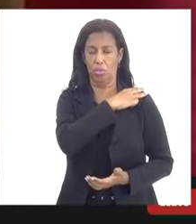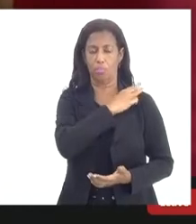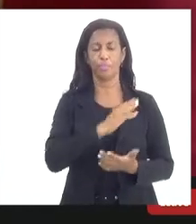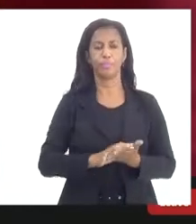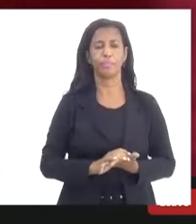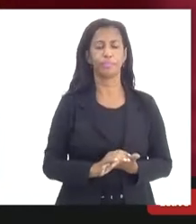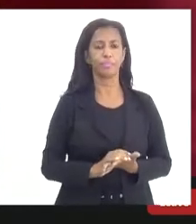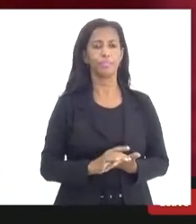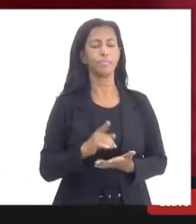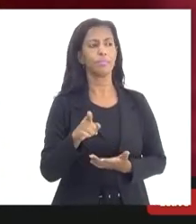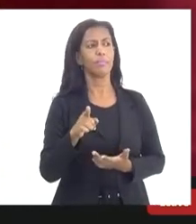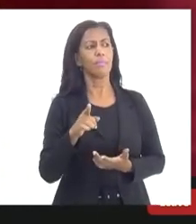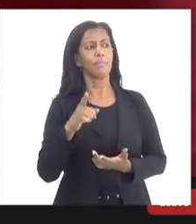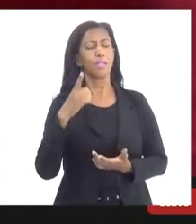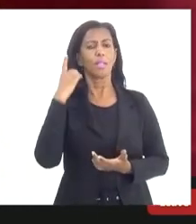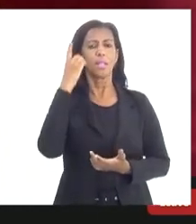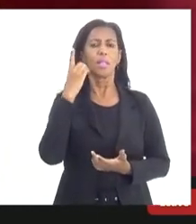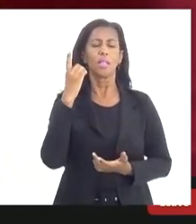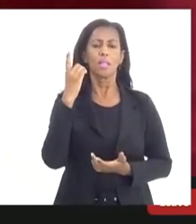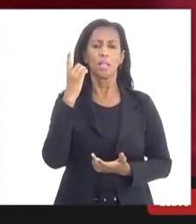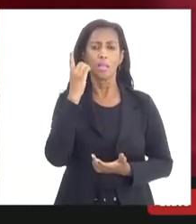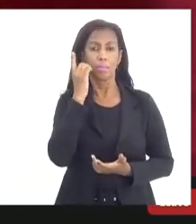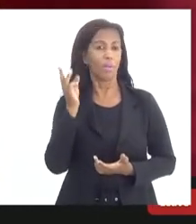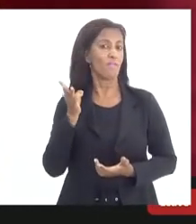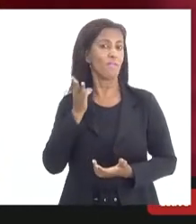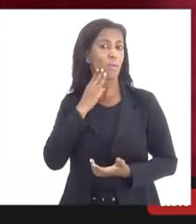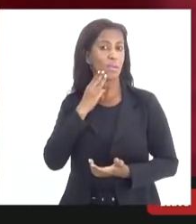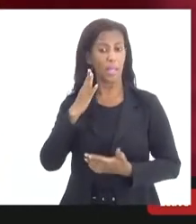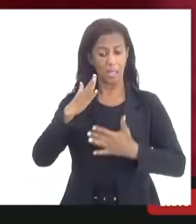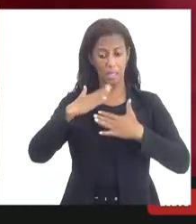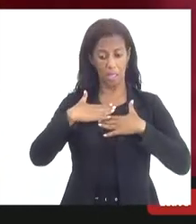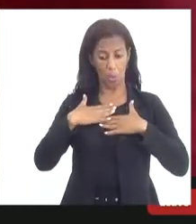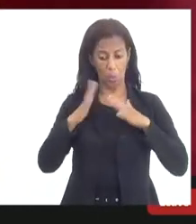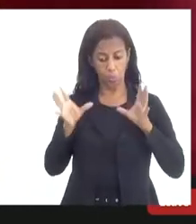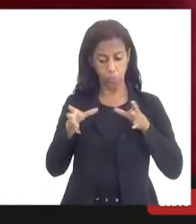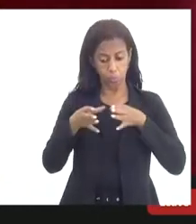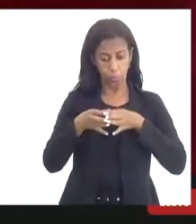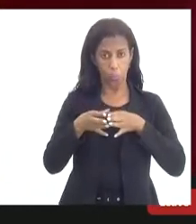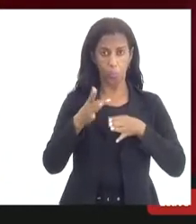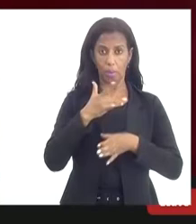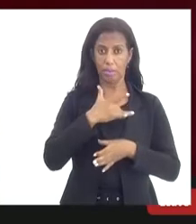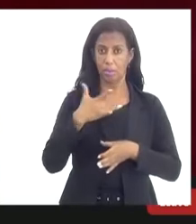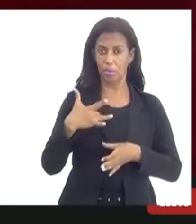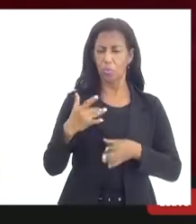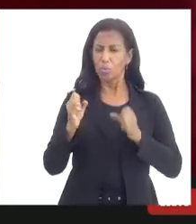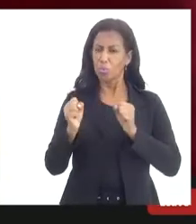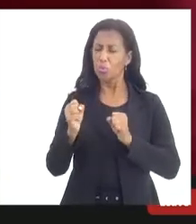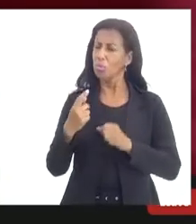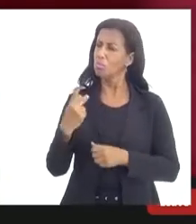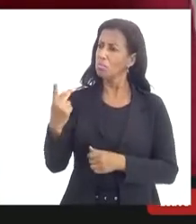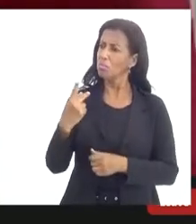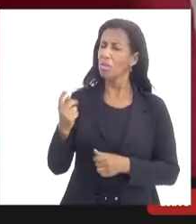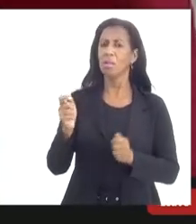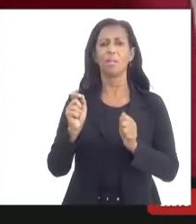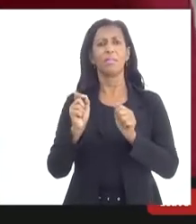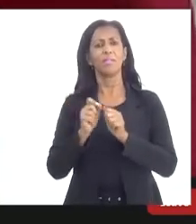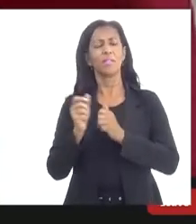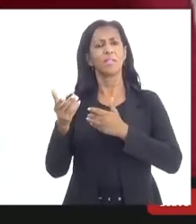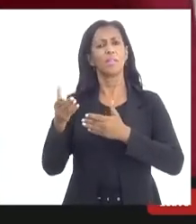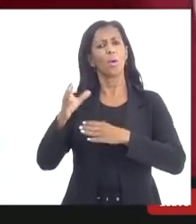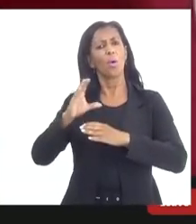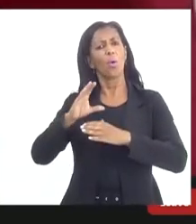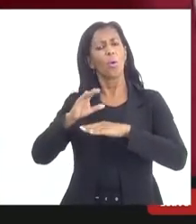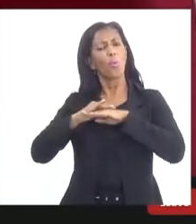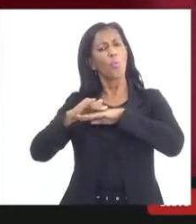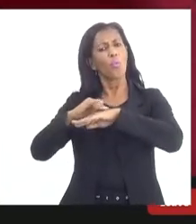Valdeck e eu que integramos a comissão de saúde poderíamos fazer deputado Valdeck uma conversa